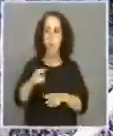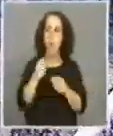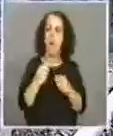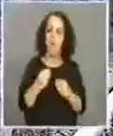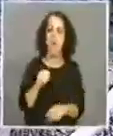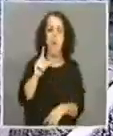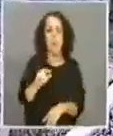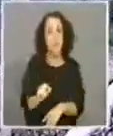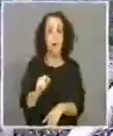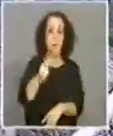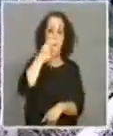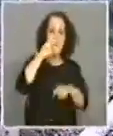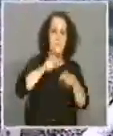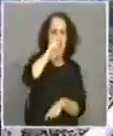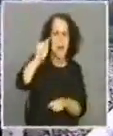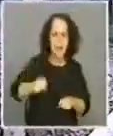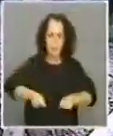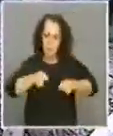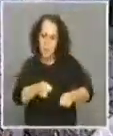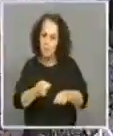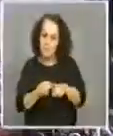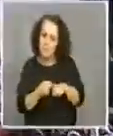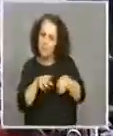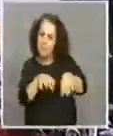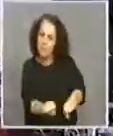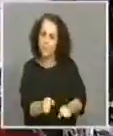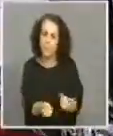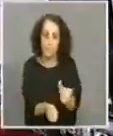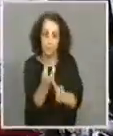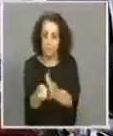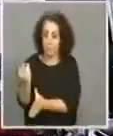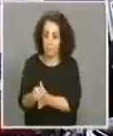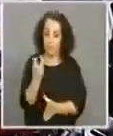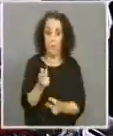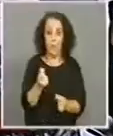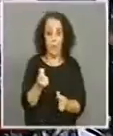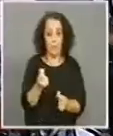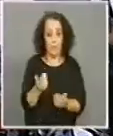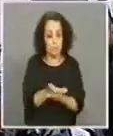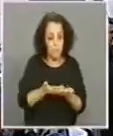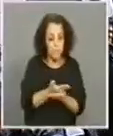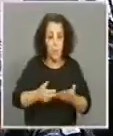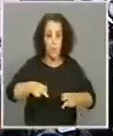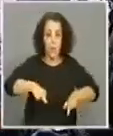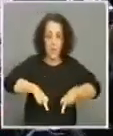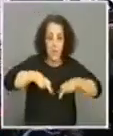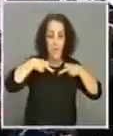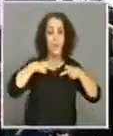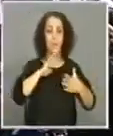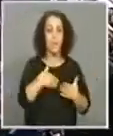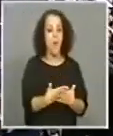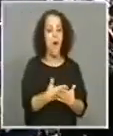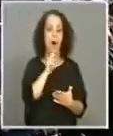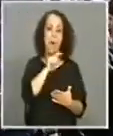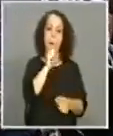procuram o nosso concelho para fazerem os seus investimentos, para criarem riqueza, para nos ajudarem também a criar emprego, que são de facto questões